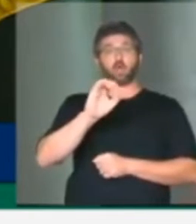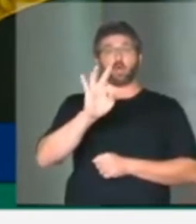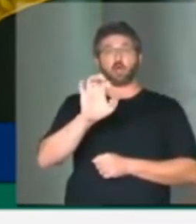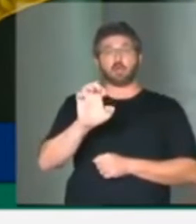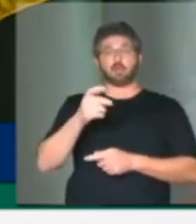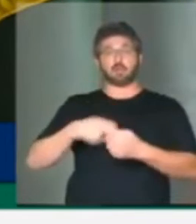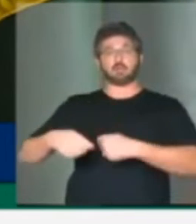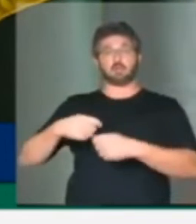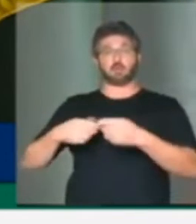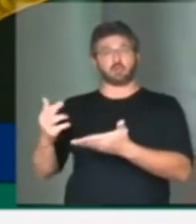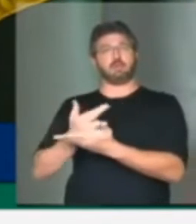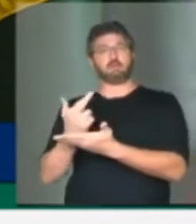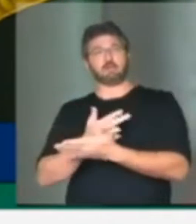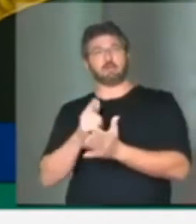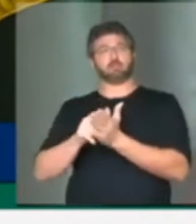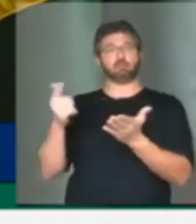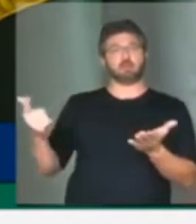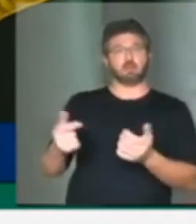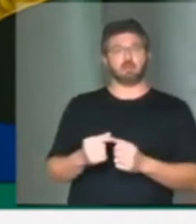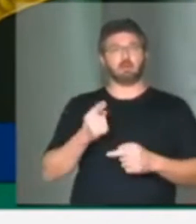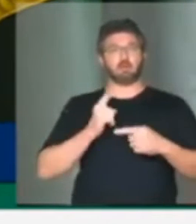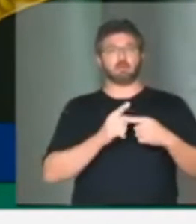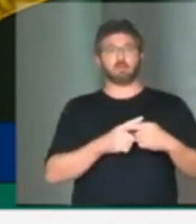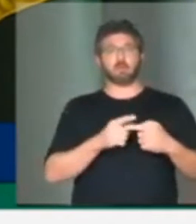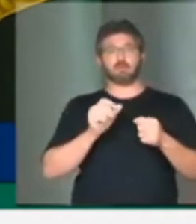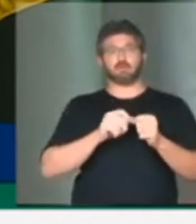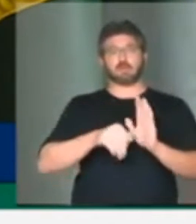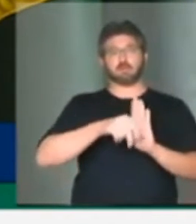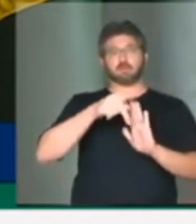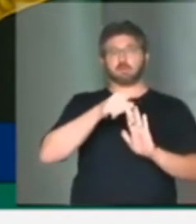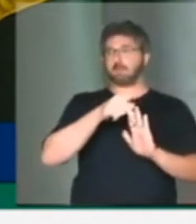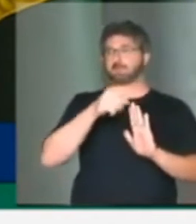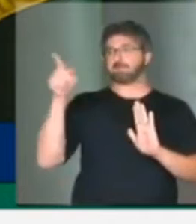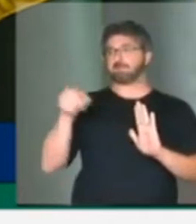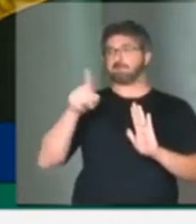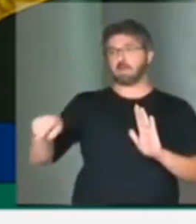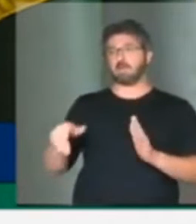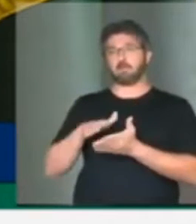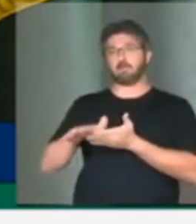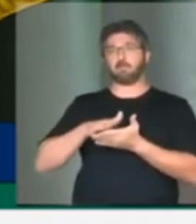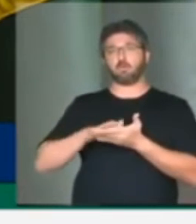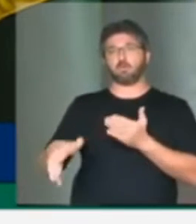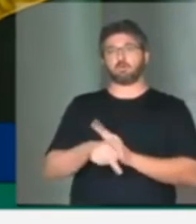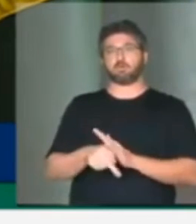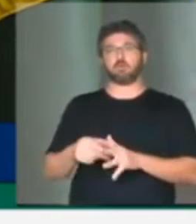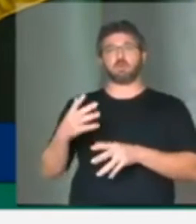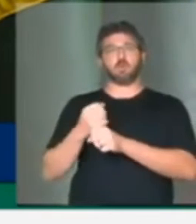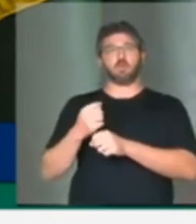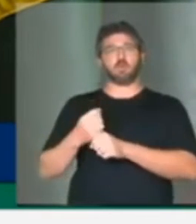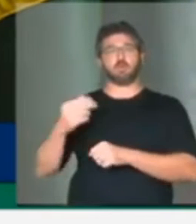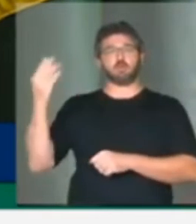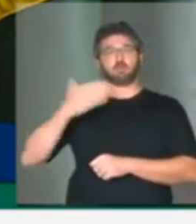jornais e revistas. Quando propõem uma medida provisória para acabar com a publicação de balanços nos